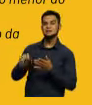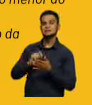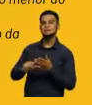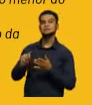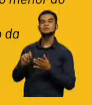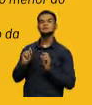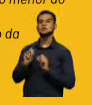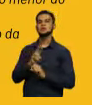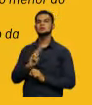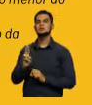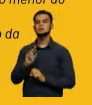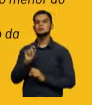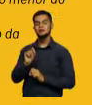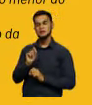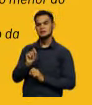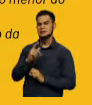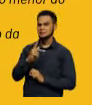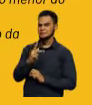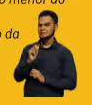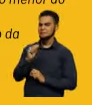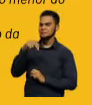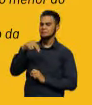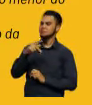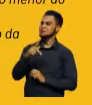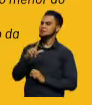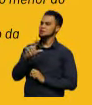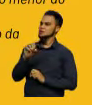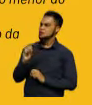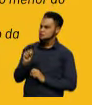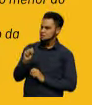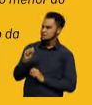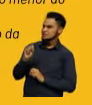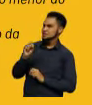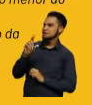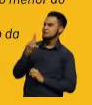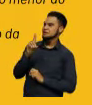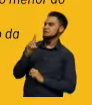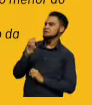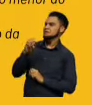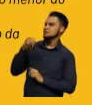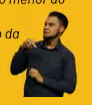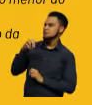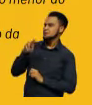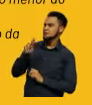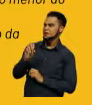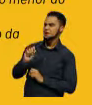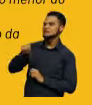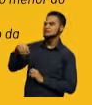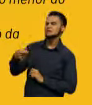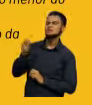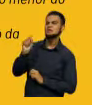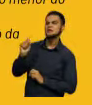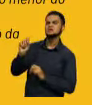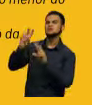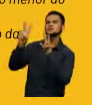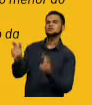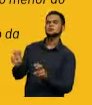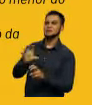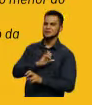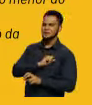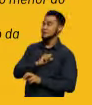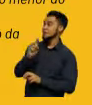de Pampilus Seu Demore, panfilo ou sobre o amor, que se tornou